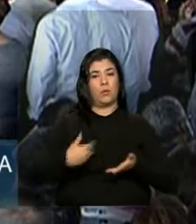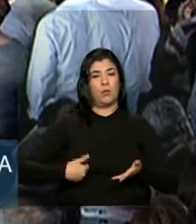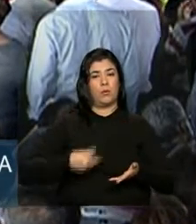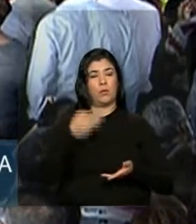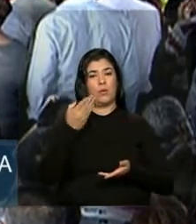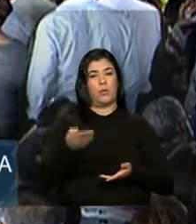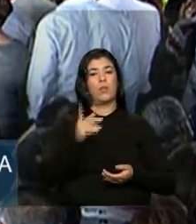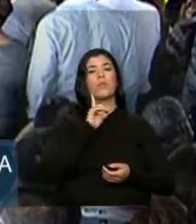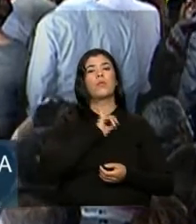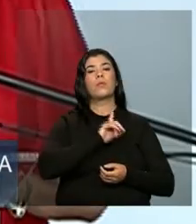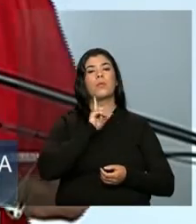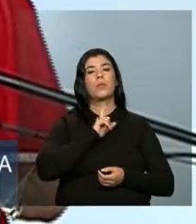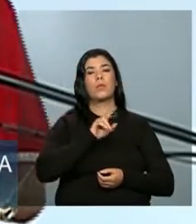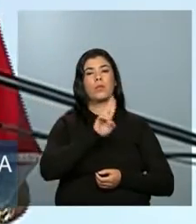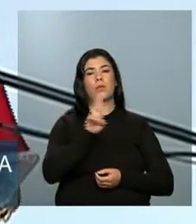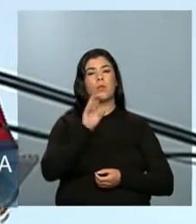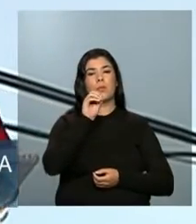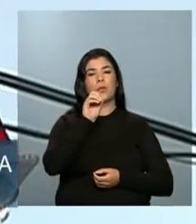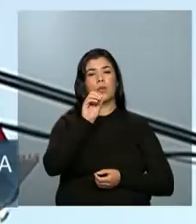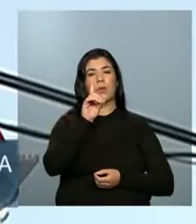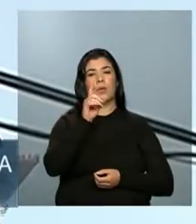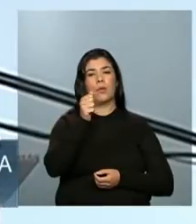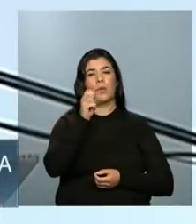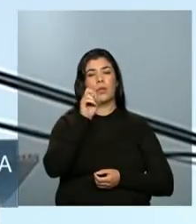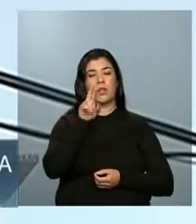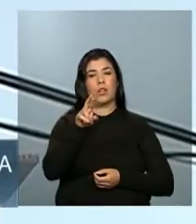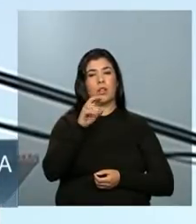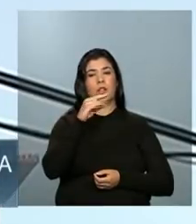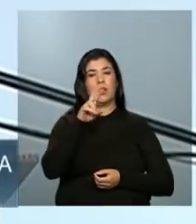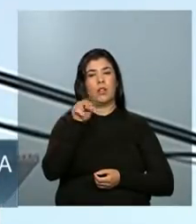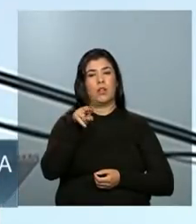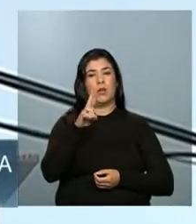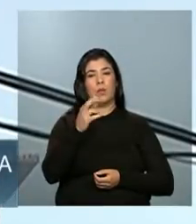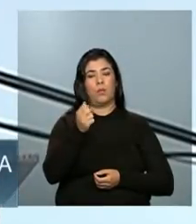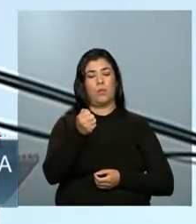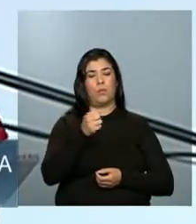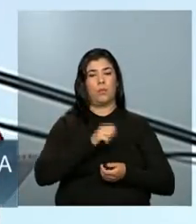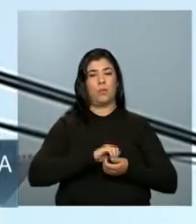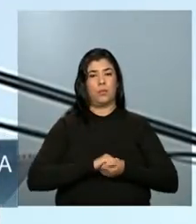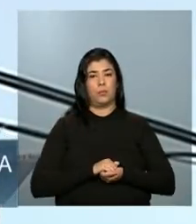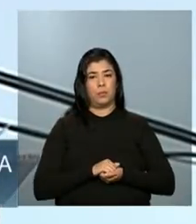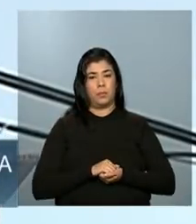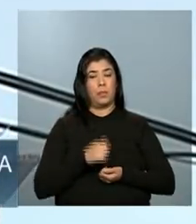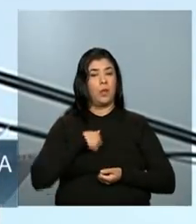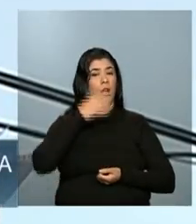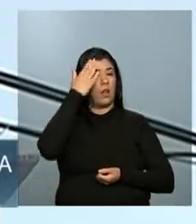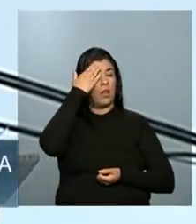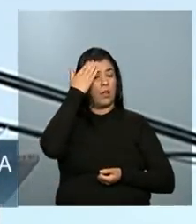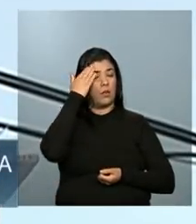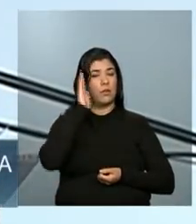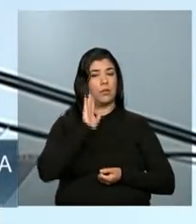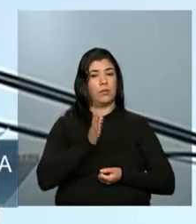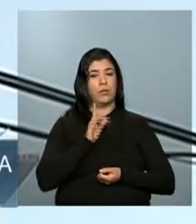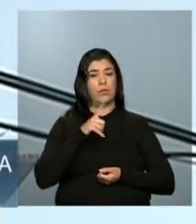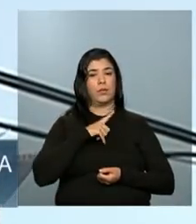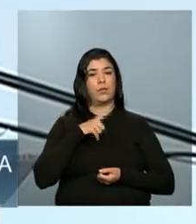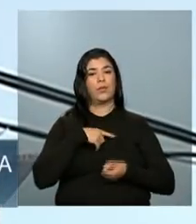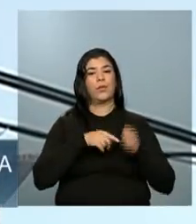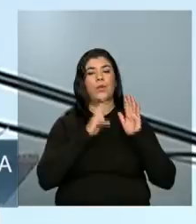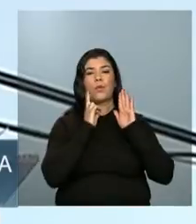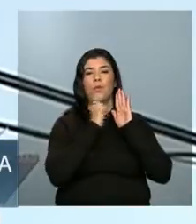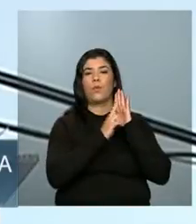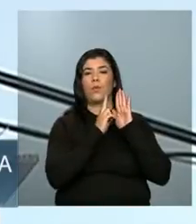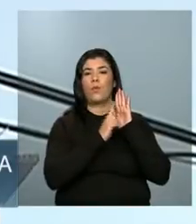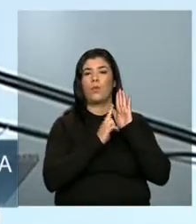Cunha. Eu sei e eu tenho aqui o nome